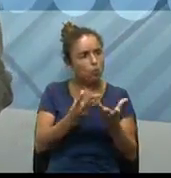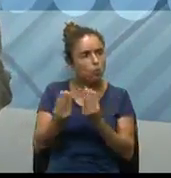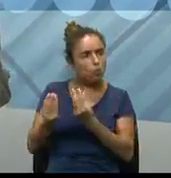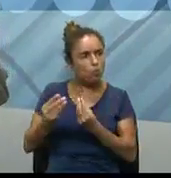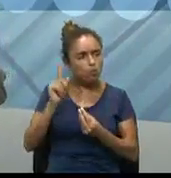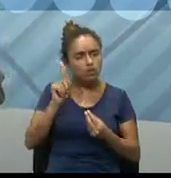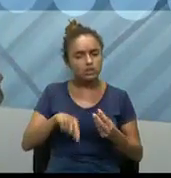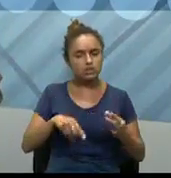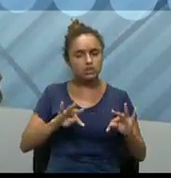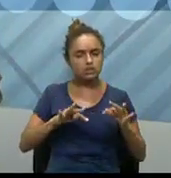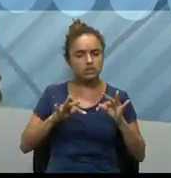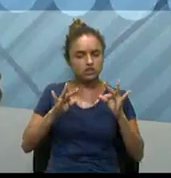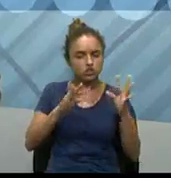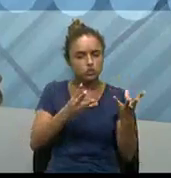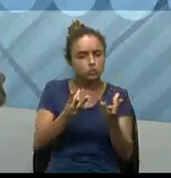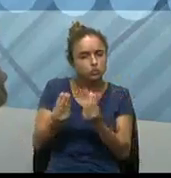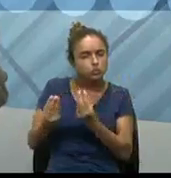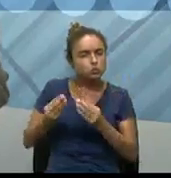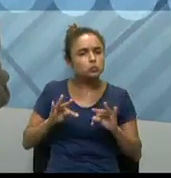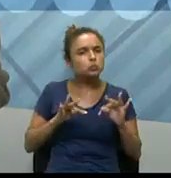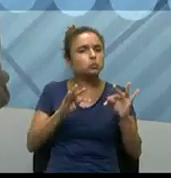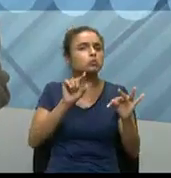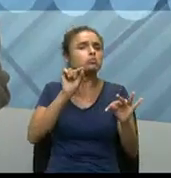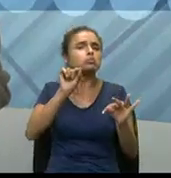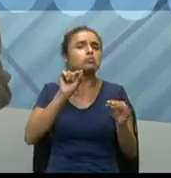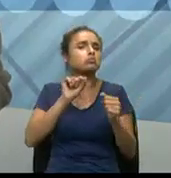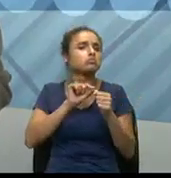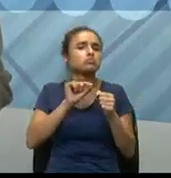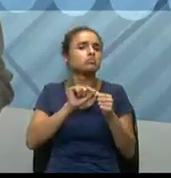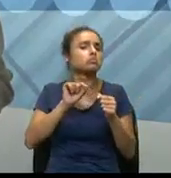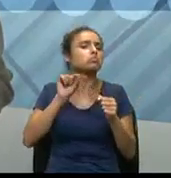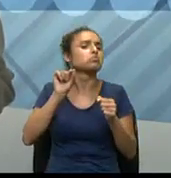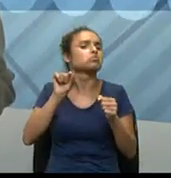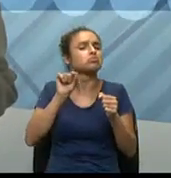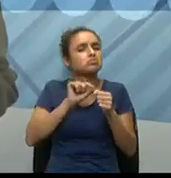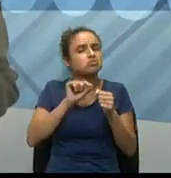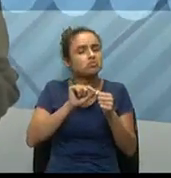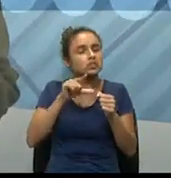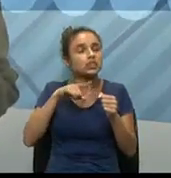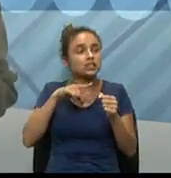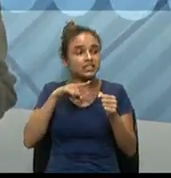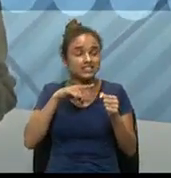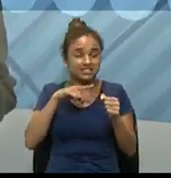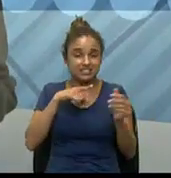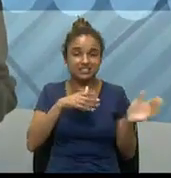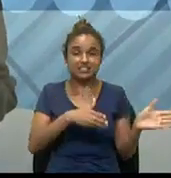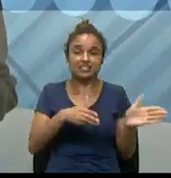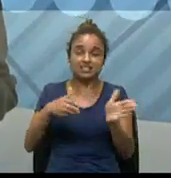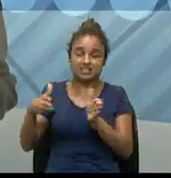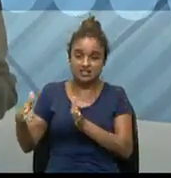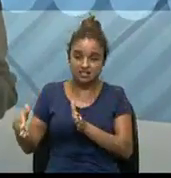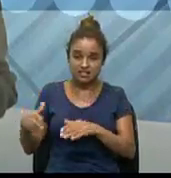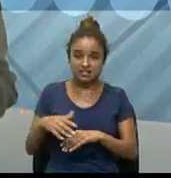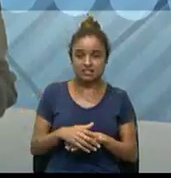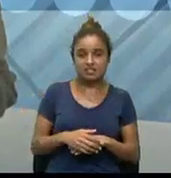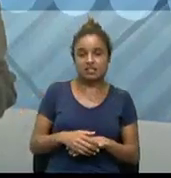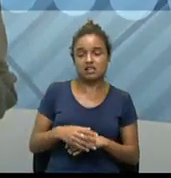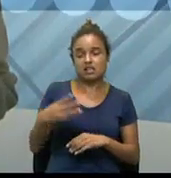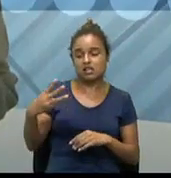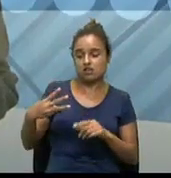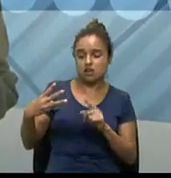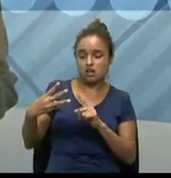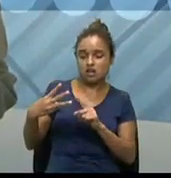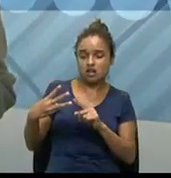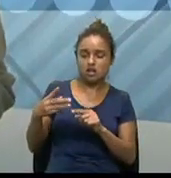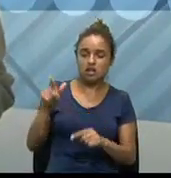tecnologia. Quem faz isso? Né, então, existe aí uma terceira